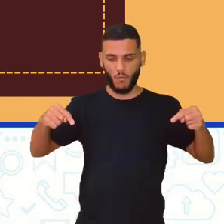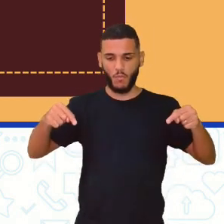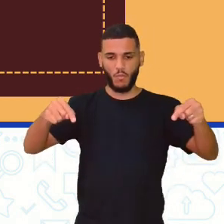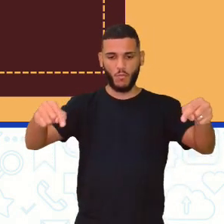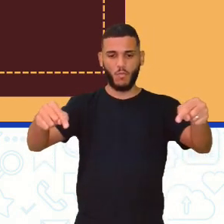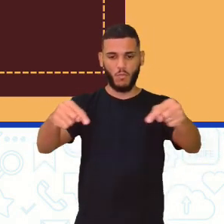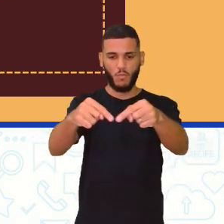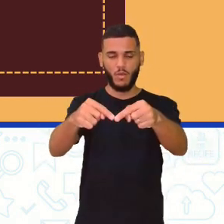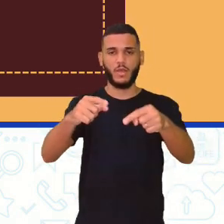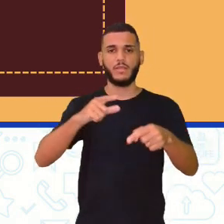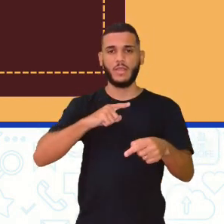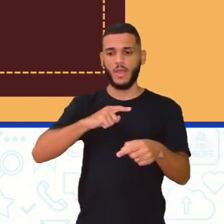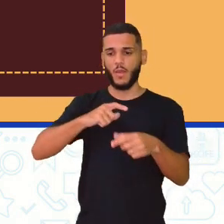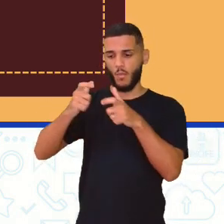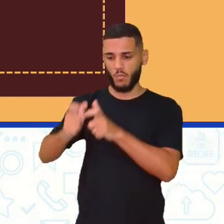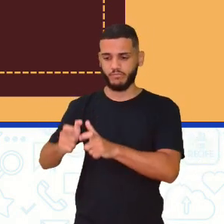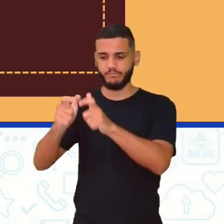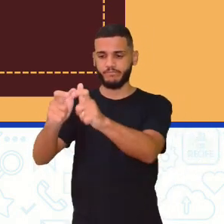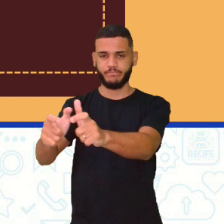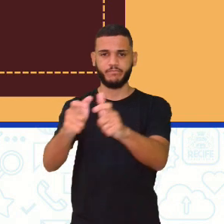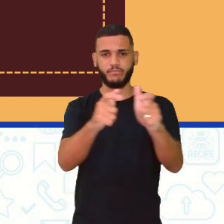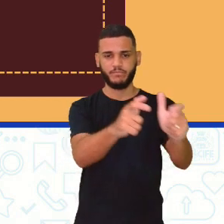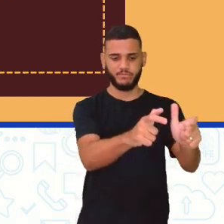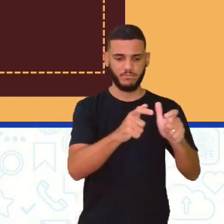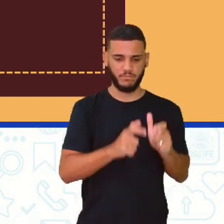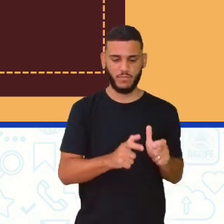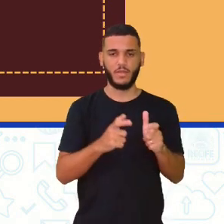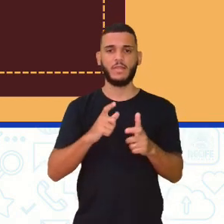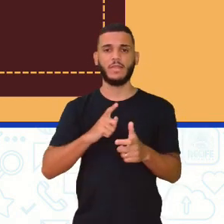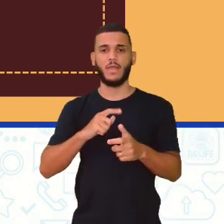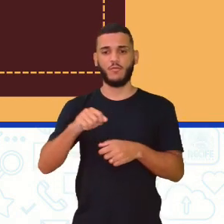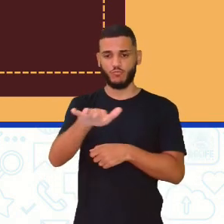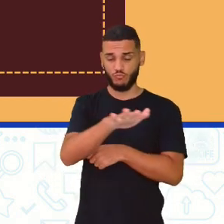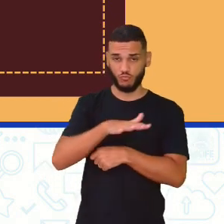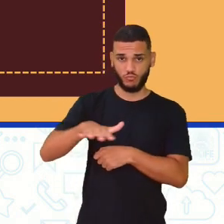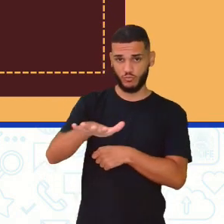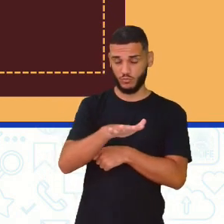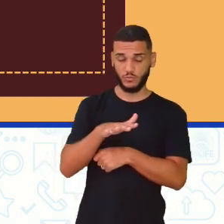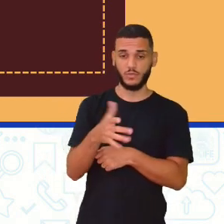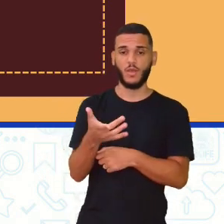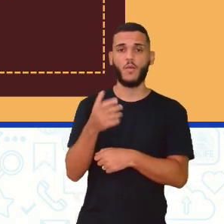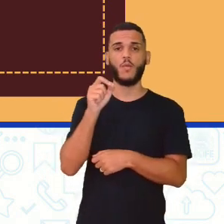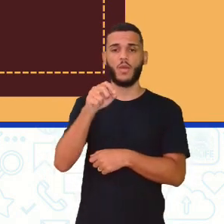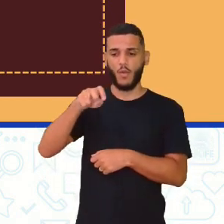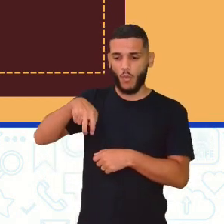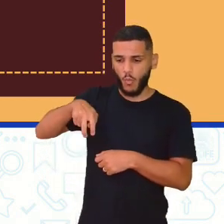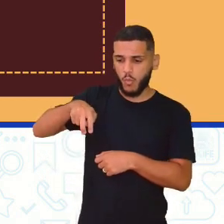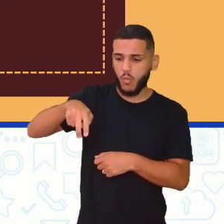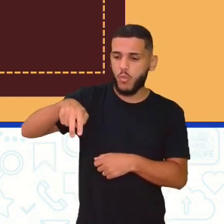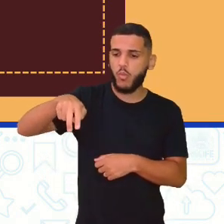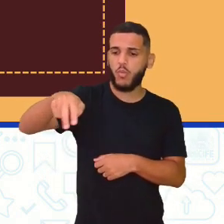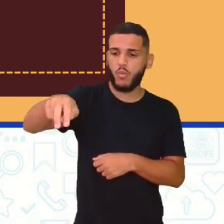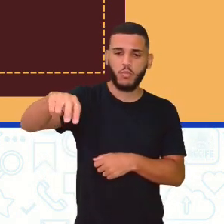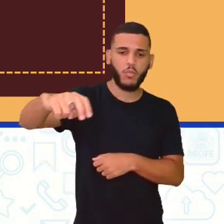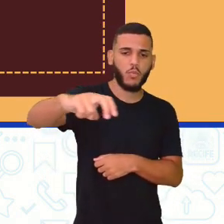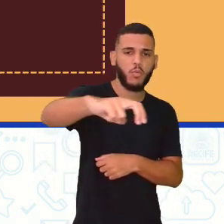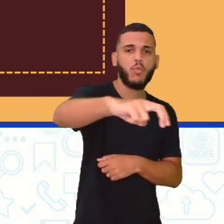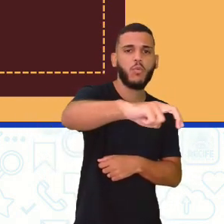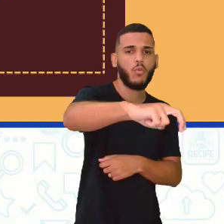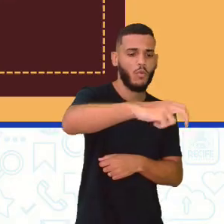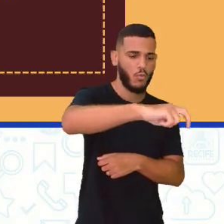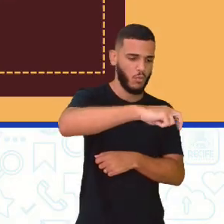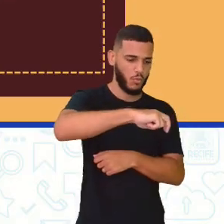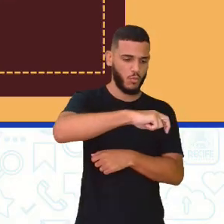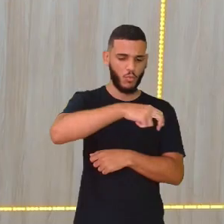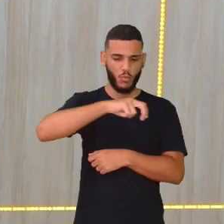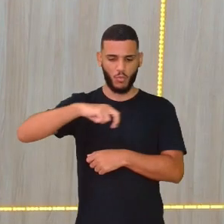bases são aí marcadas no chão ou tentam aí percorrer a maior distância possível